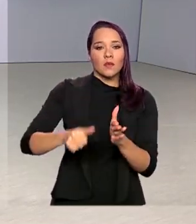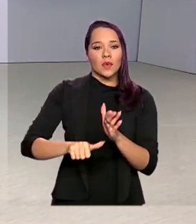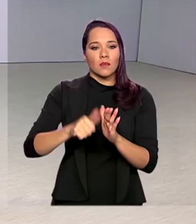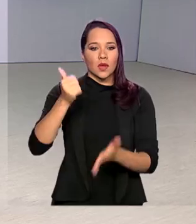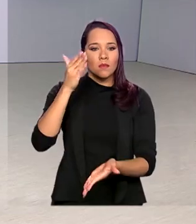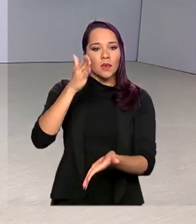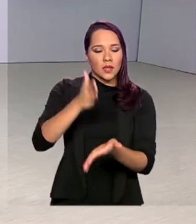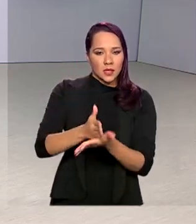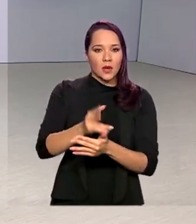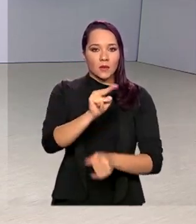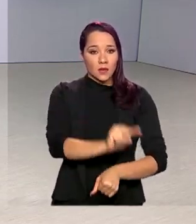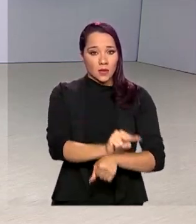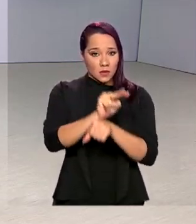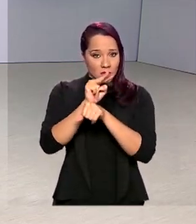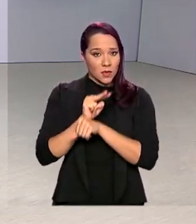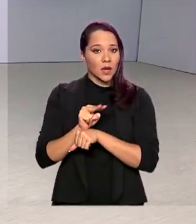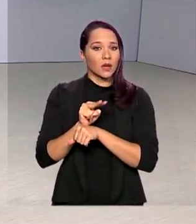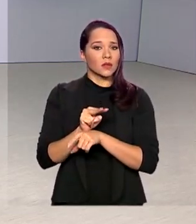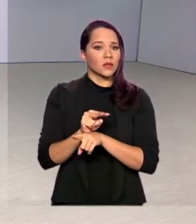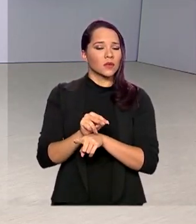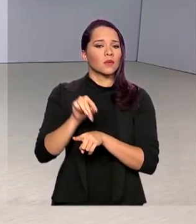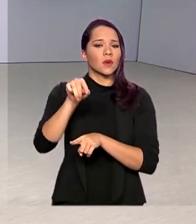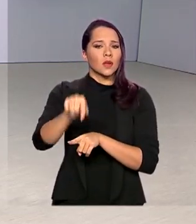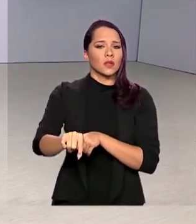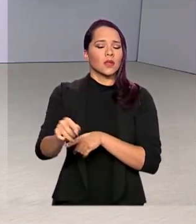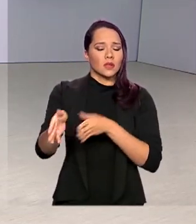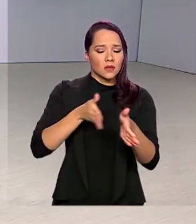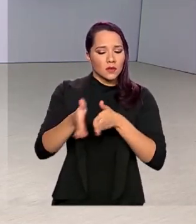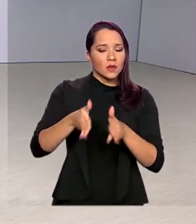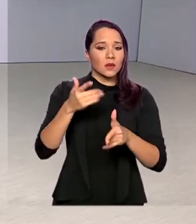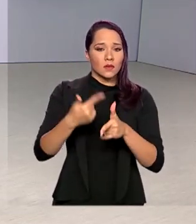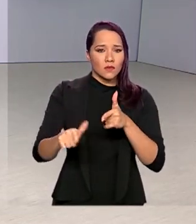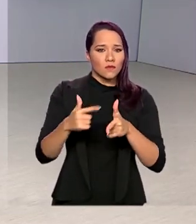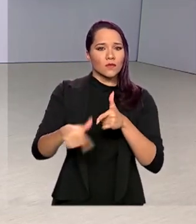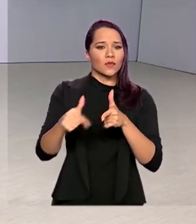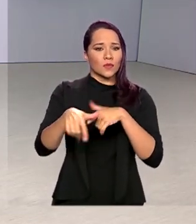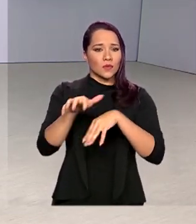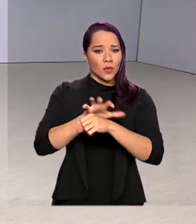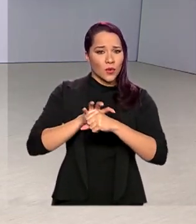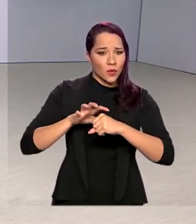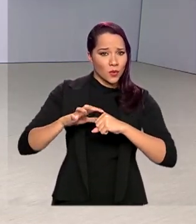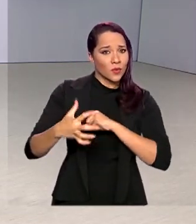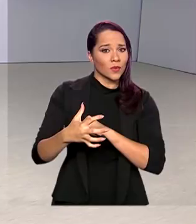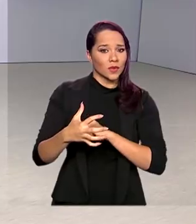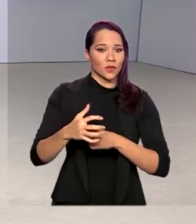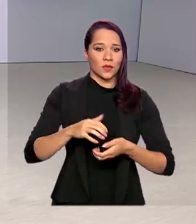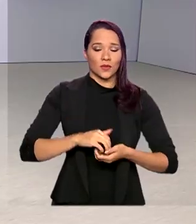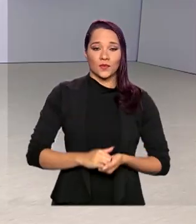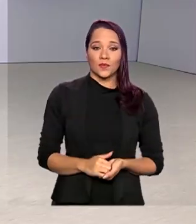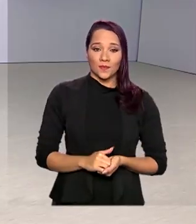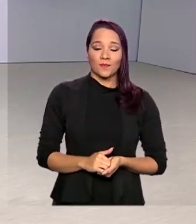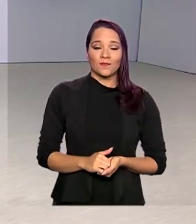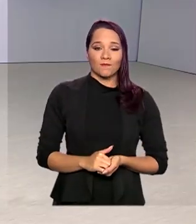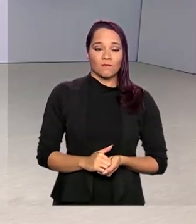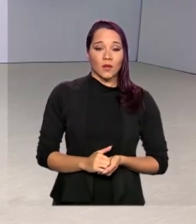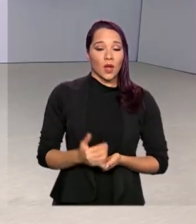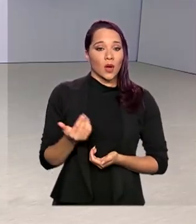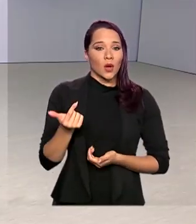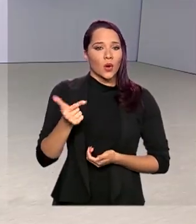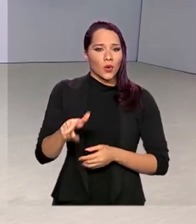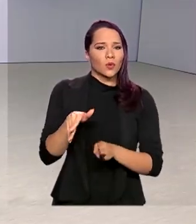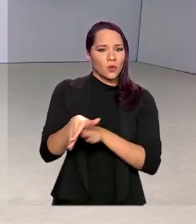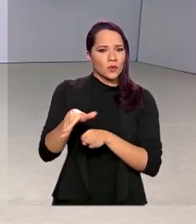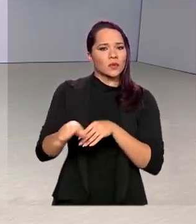parcela dos empréstimos consignados durante o estado de calamidade pública provocado pela pandemia do coronavírus. Outra